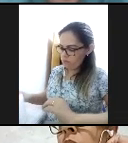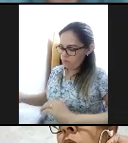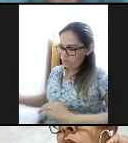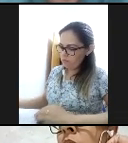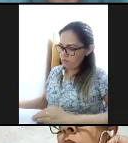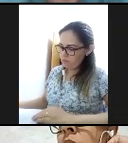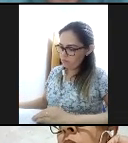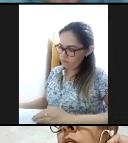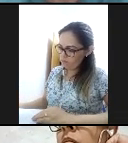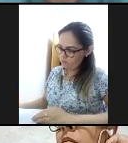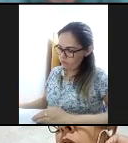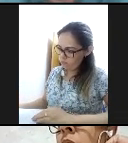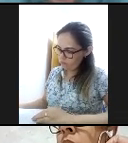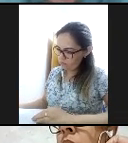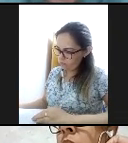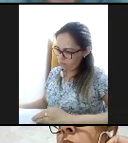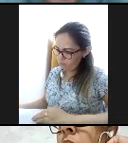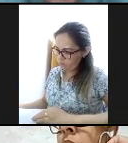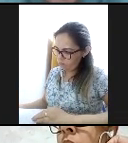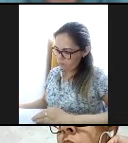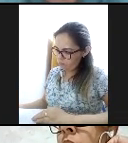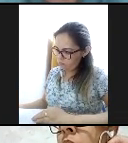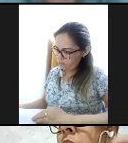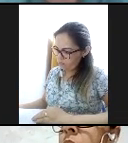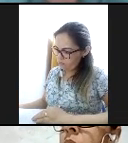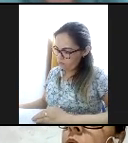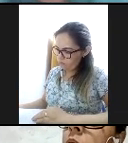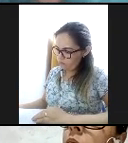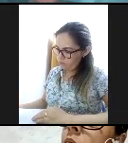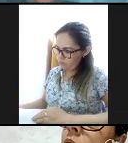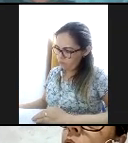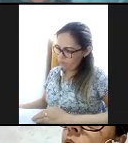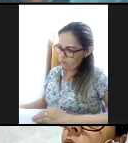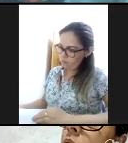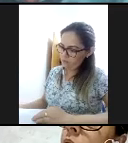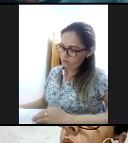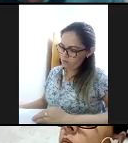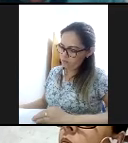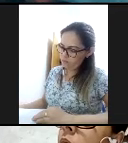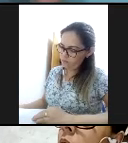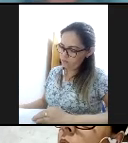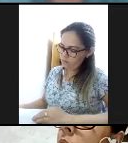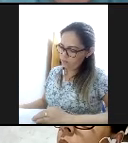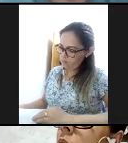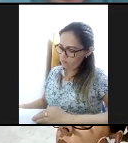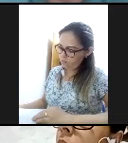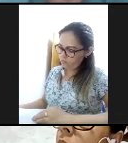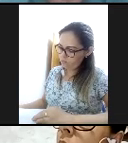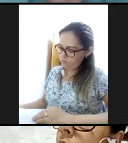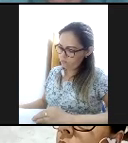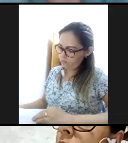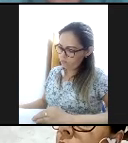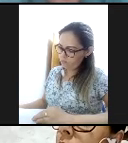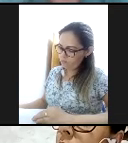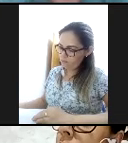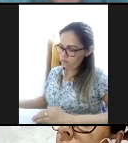de todos aqueles artefatos tecnológicos que nós apresentamos, nós apontamos para